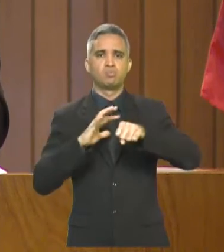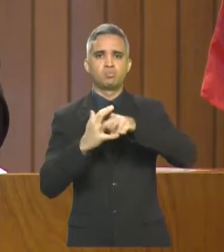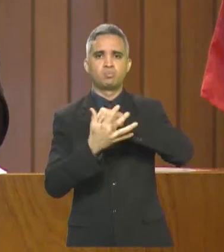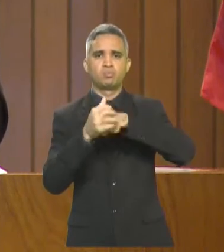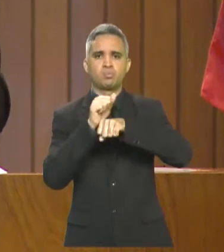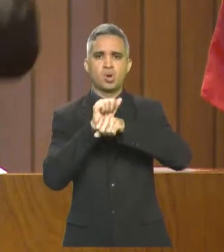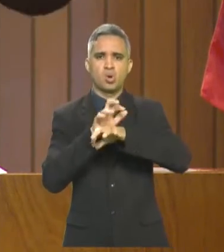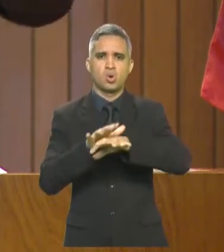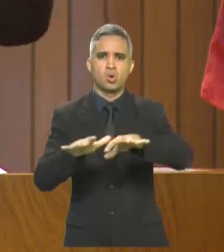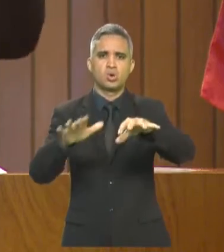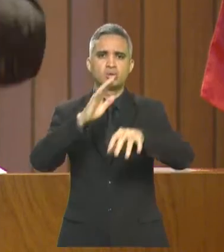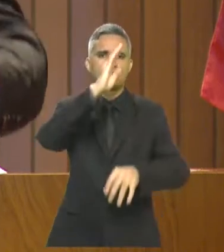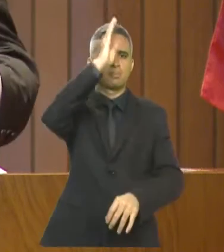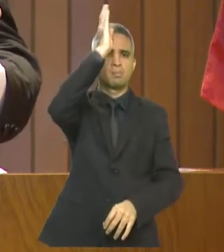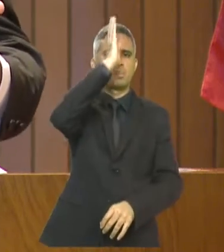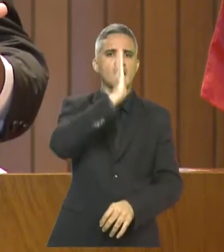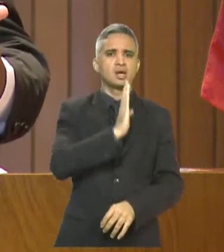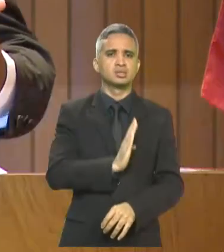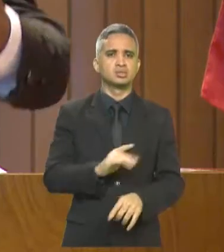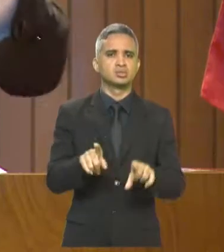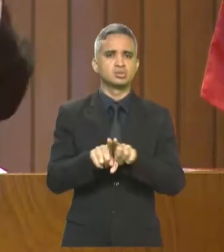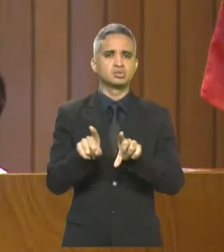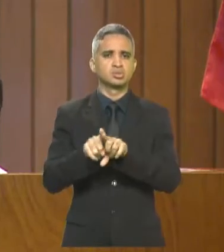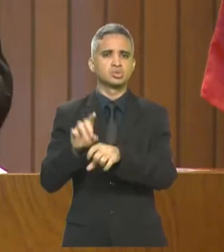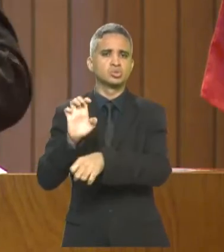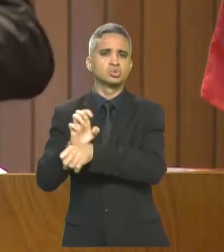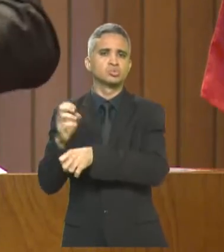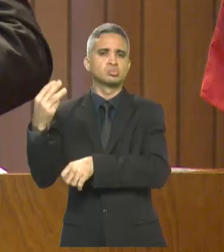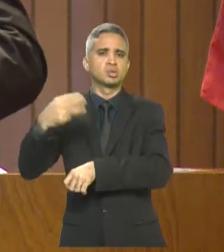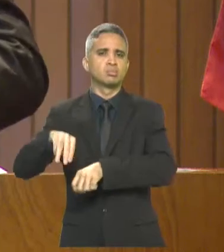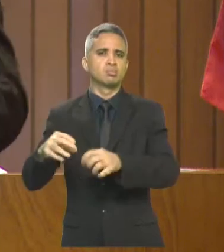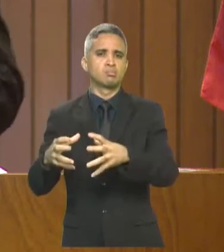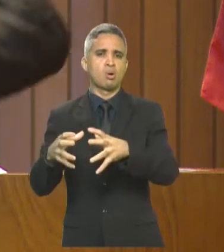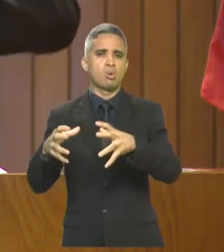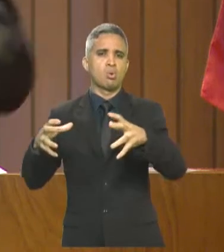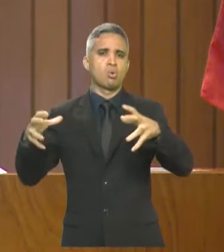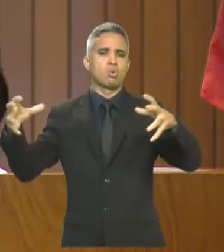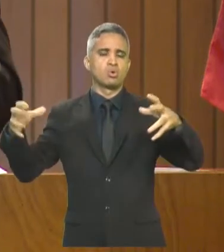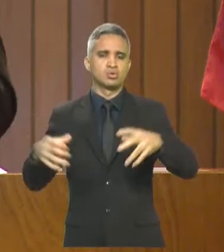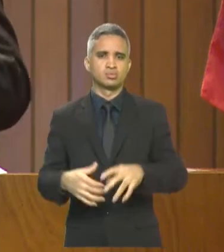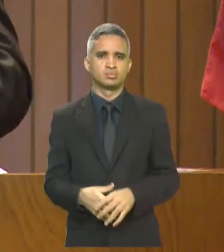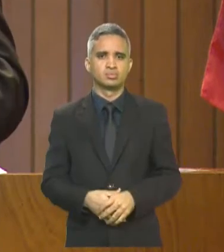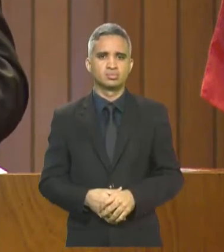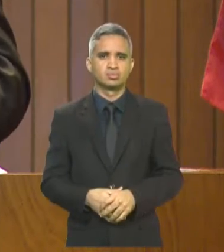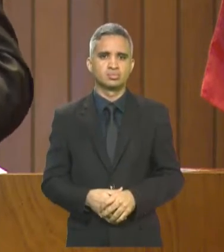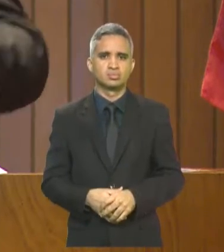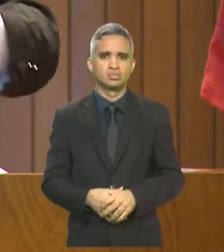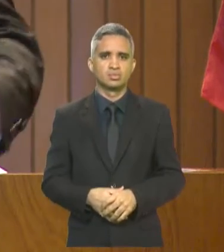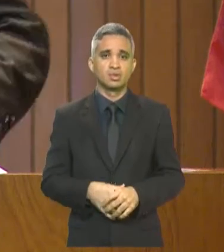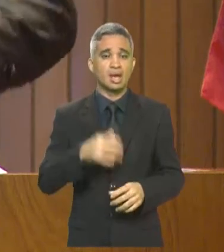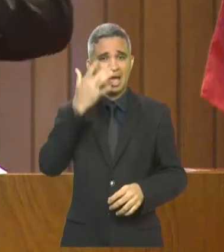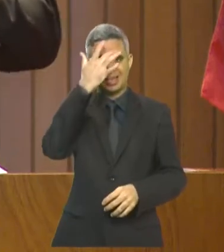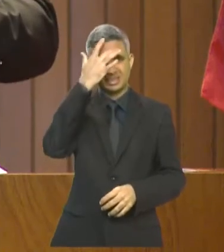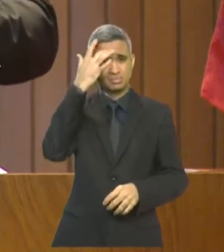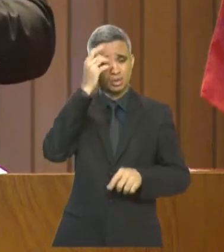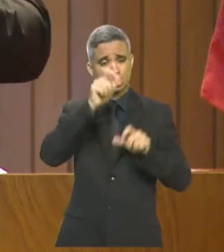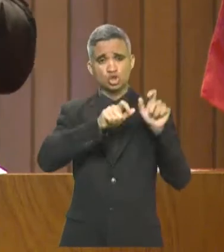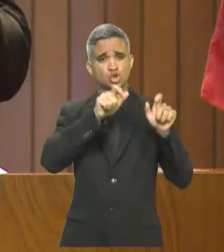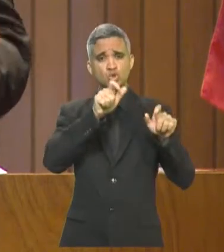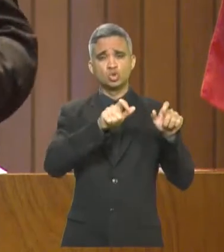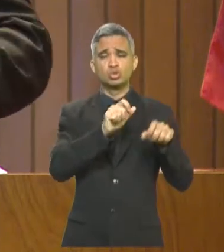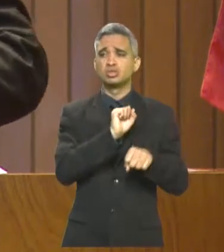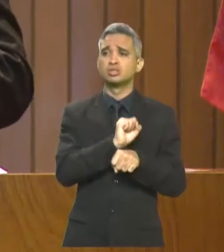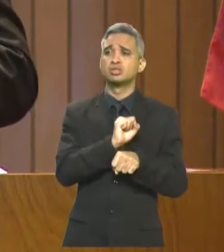Maranhão. E o que a população espera? A população espera ações dos gestores, ações